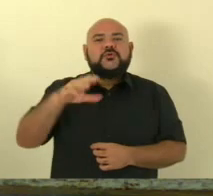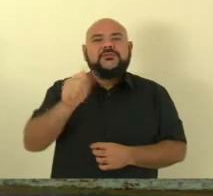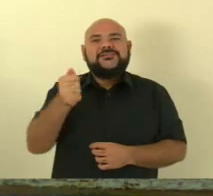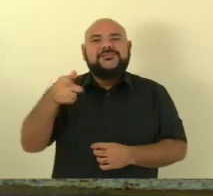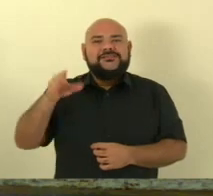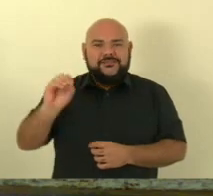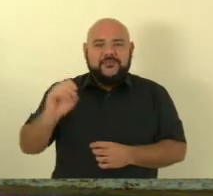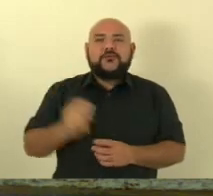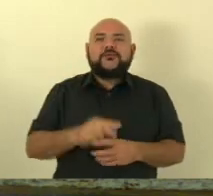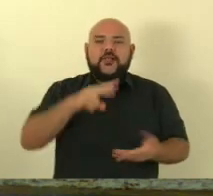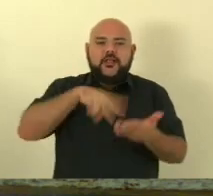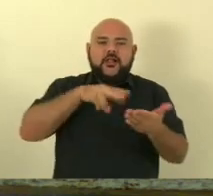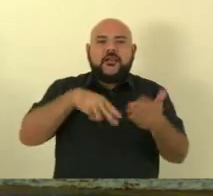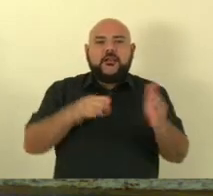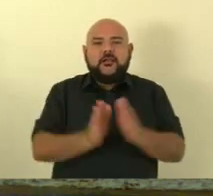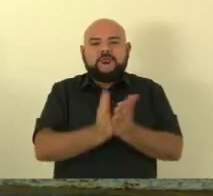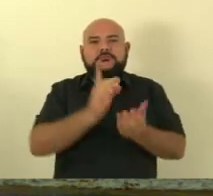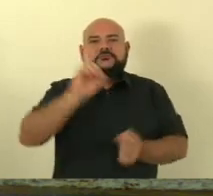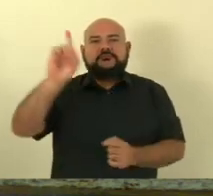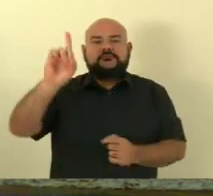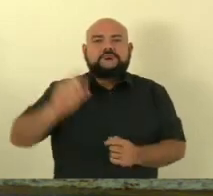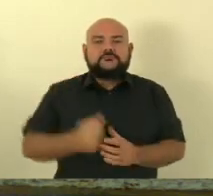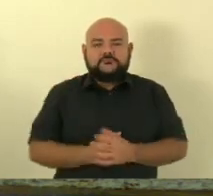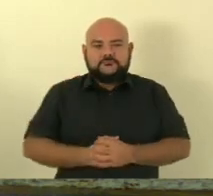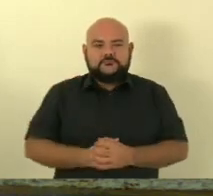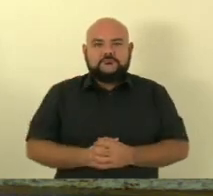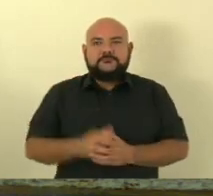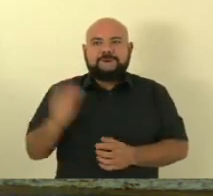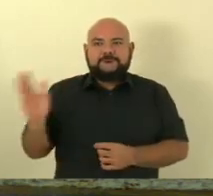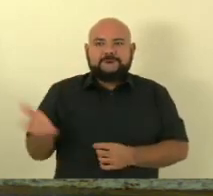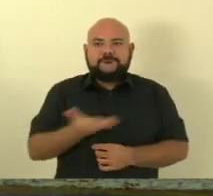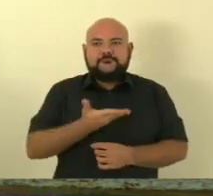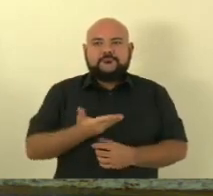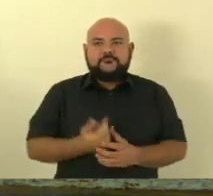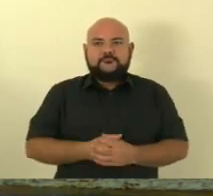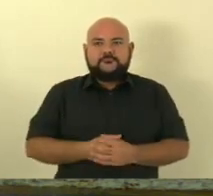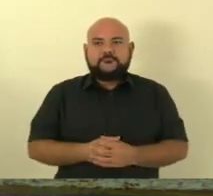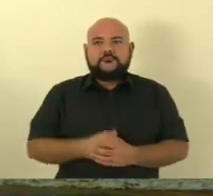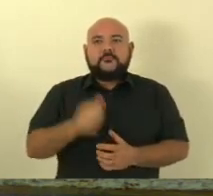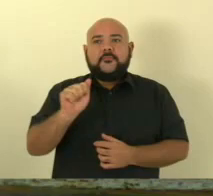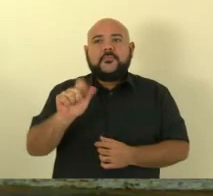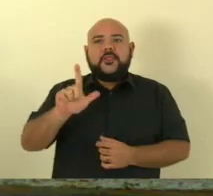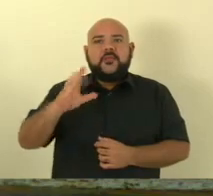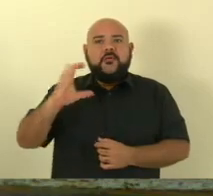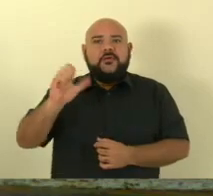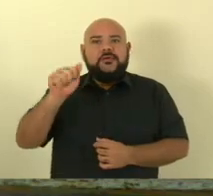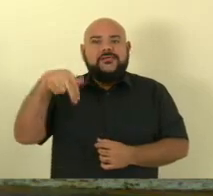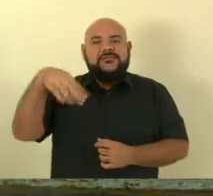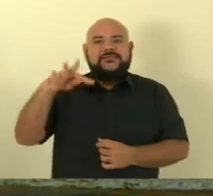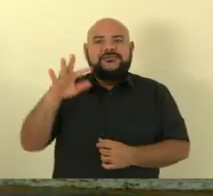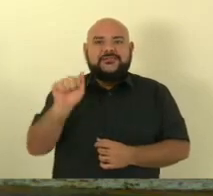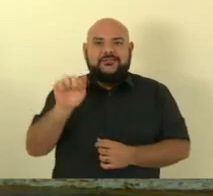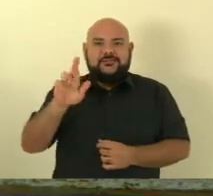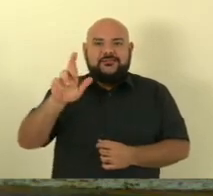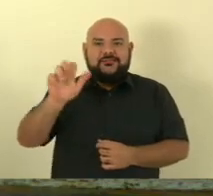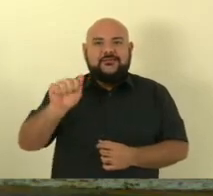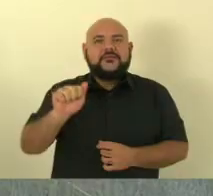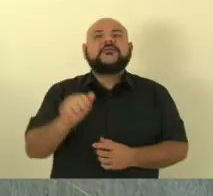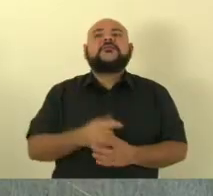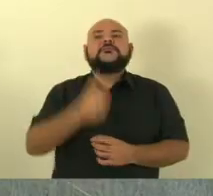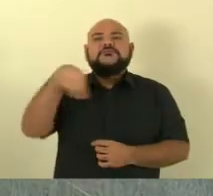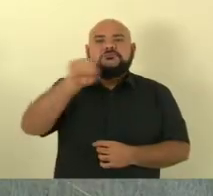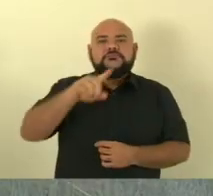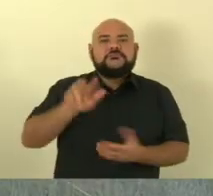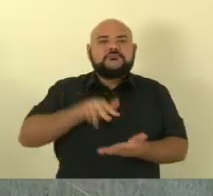à leitura de um versículo da Bíblia. Deputado Alcântara, filho, então. E, para tanto, eu solicito a todos os presentes que fiquem de pé